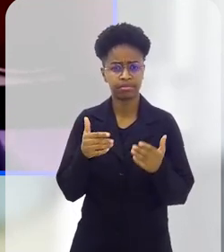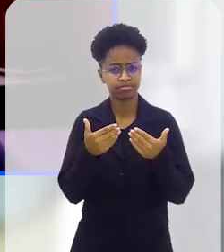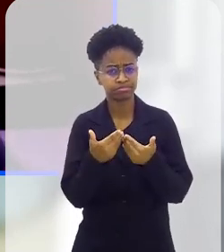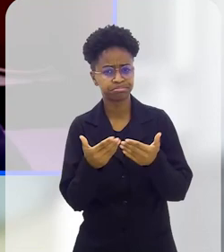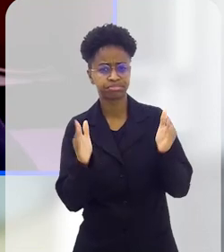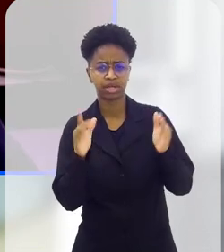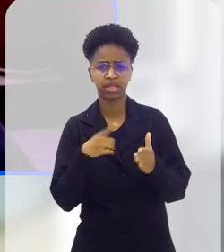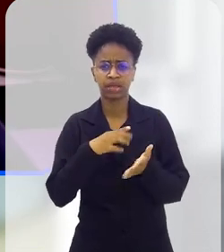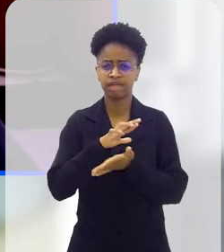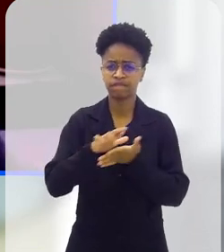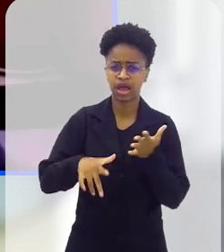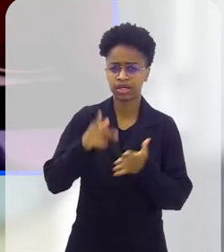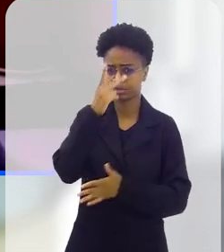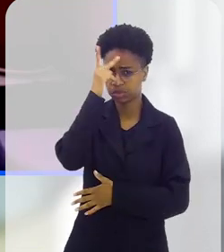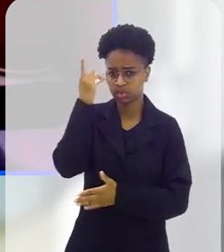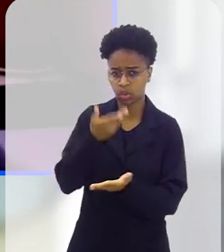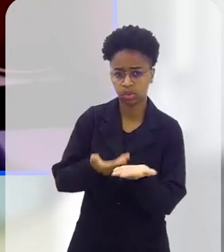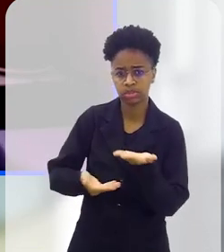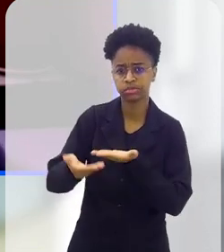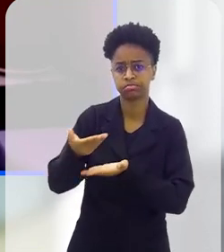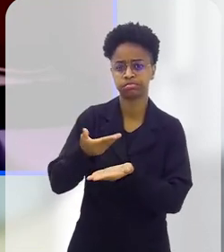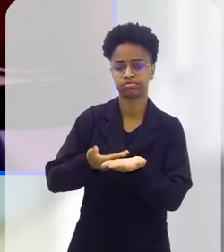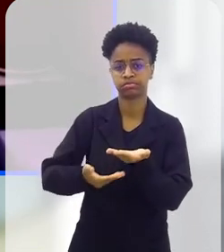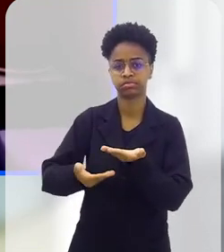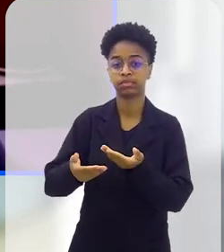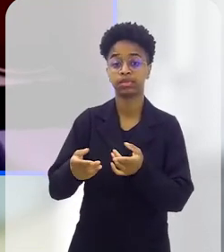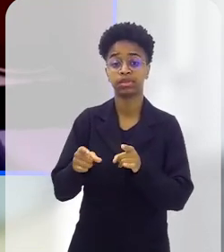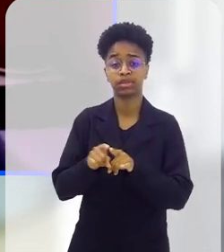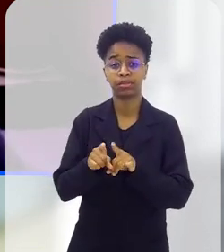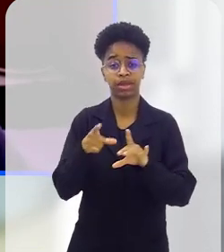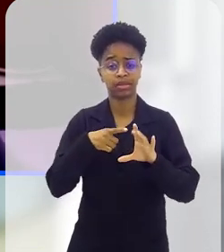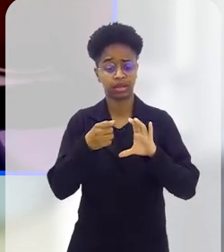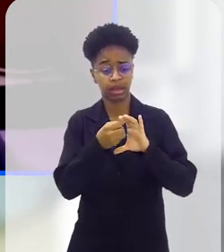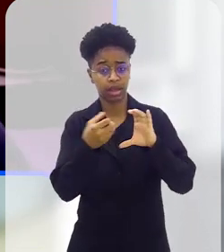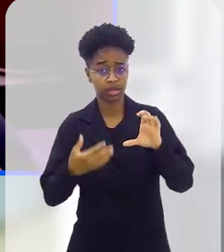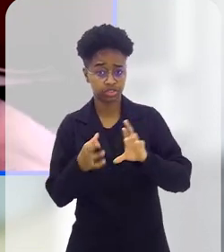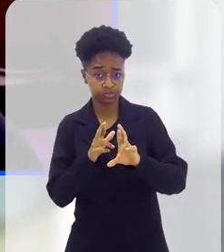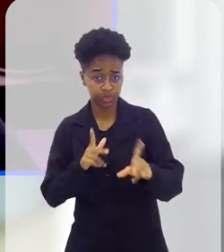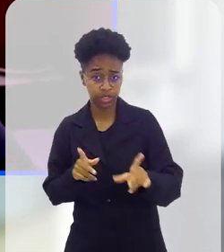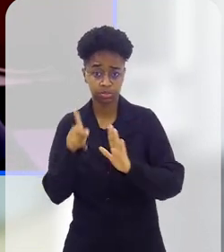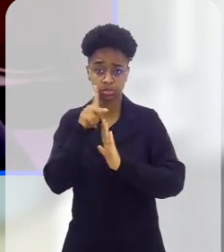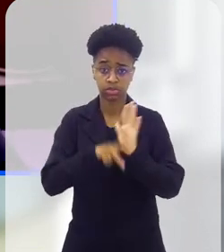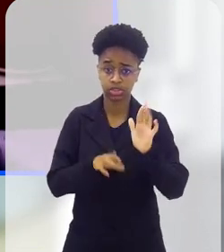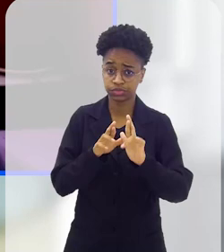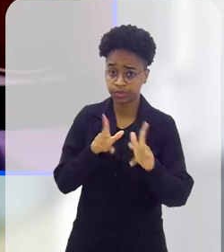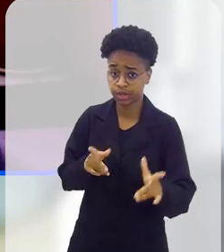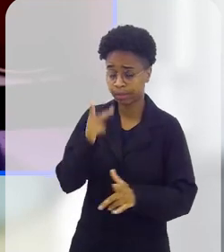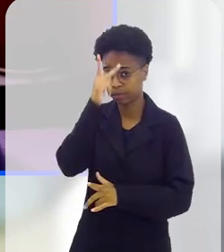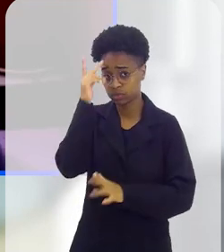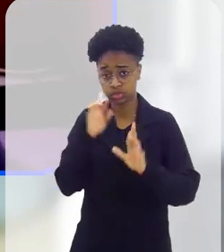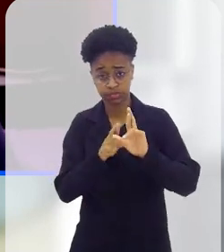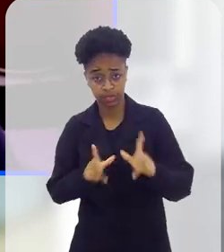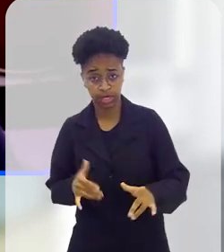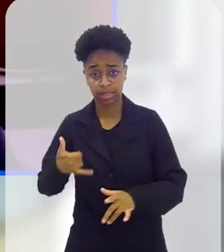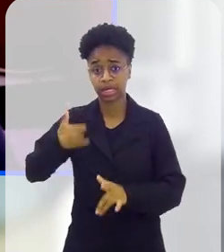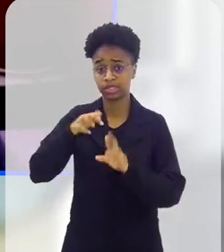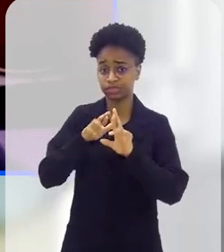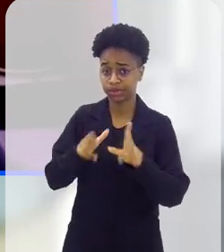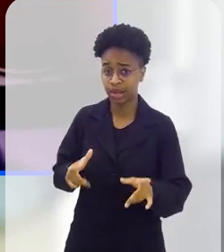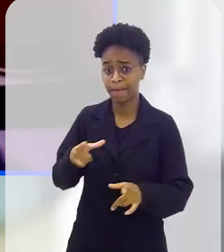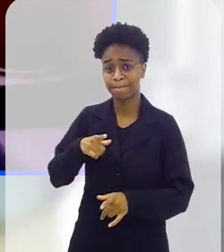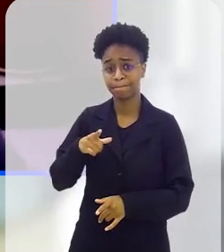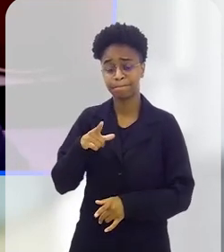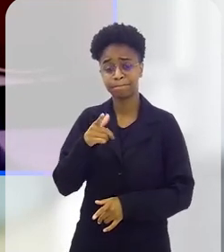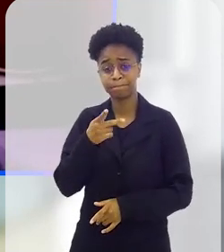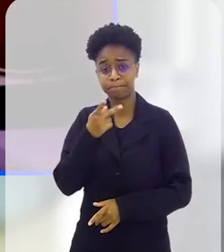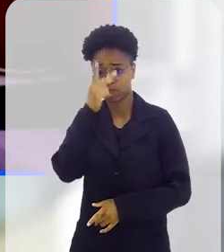é muito grande, são várias pessoas envolvidas e diferentes características, diferentes projetos, diferentes pessoas, diferentes idades,